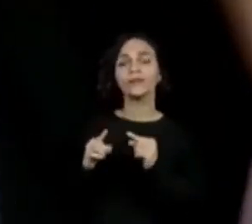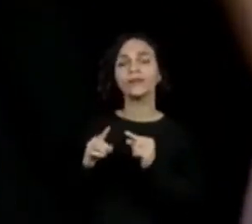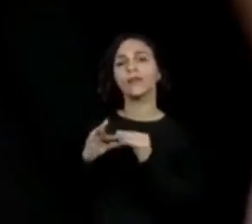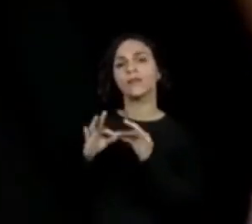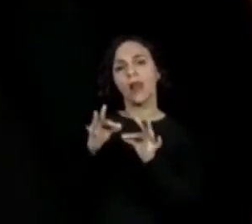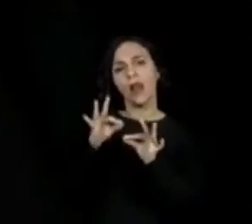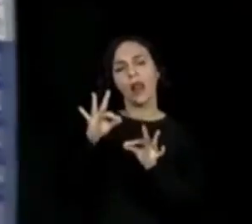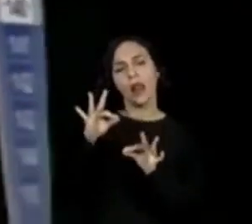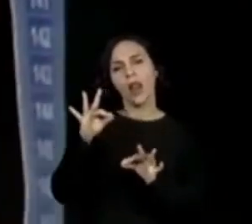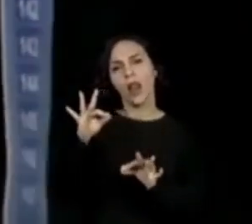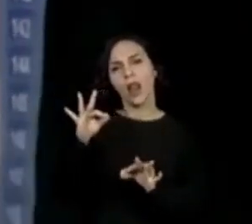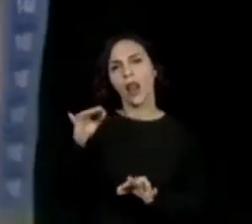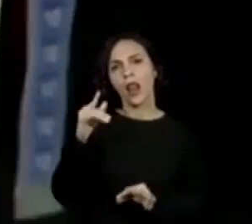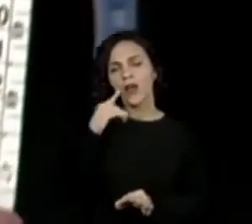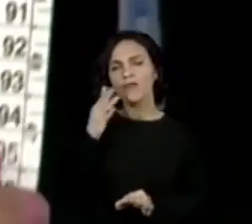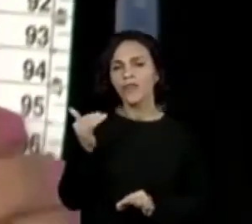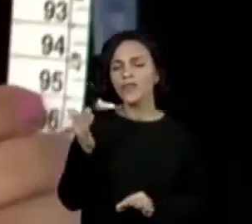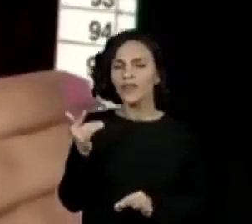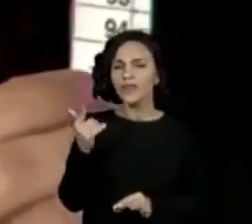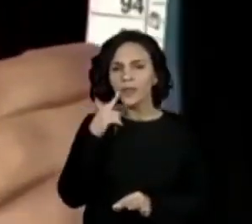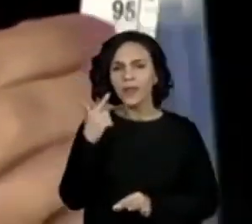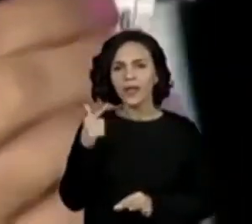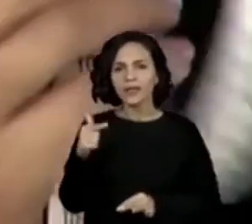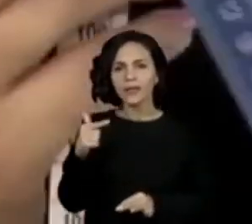Tchararans! Vamos lá, vamos lá.